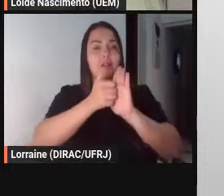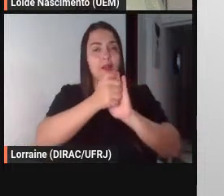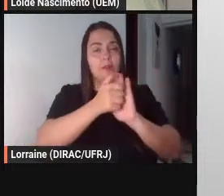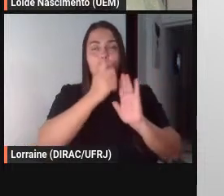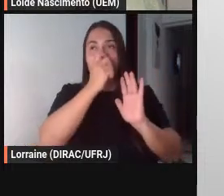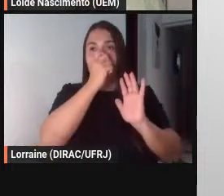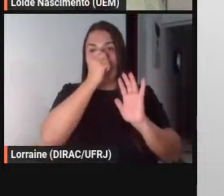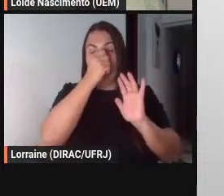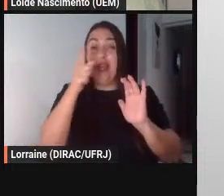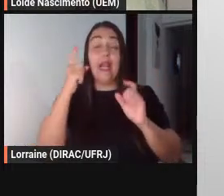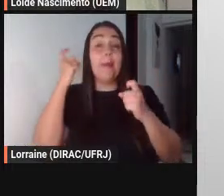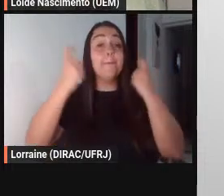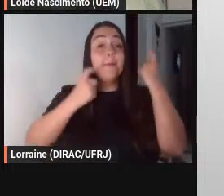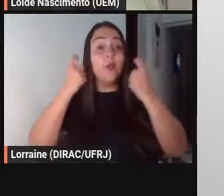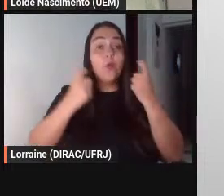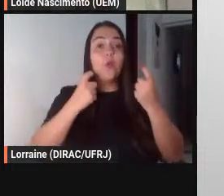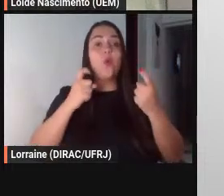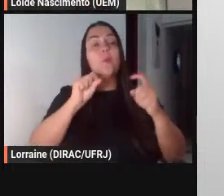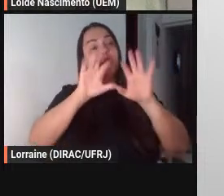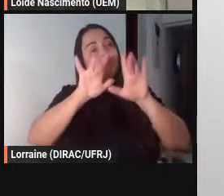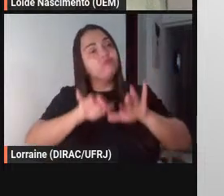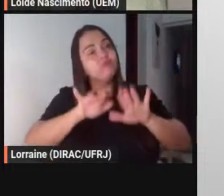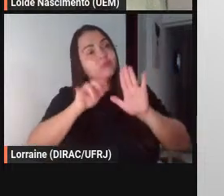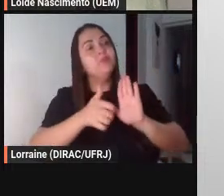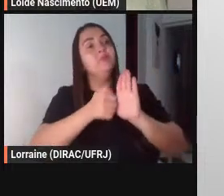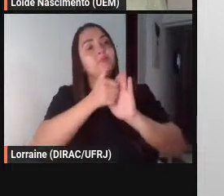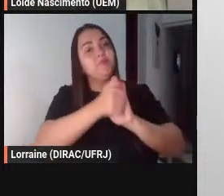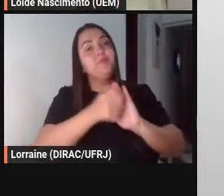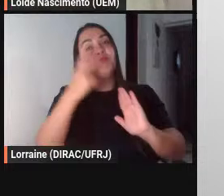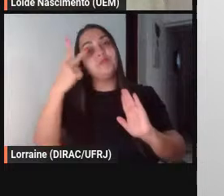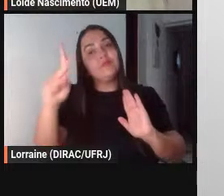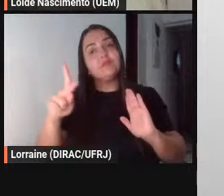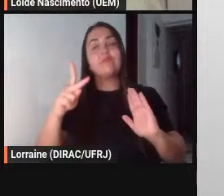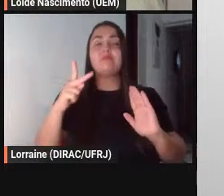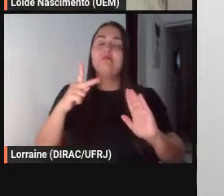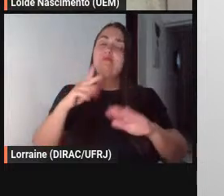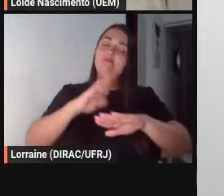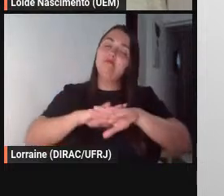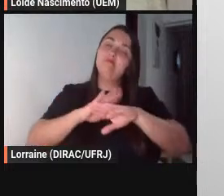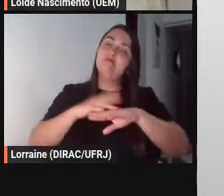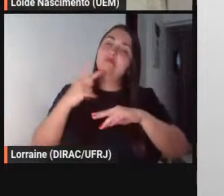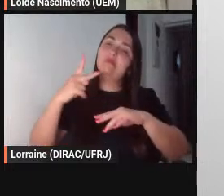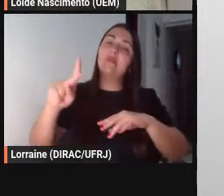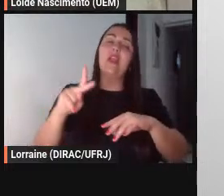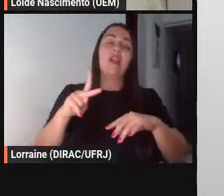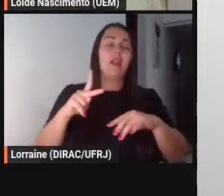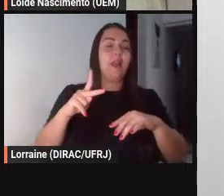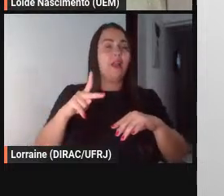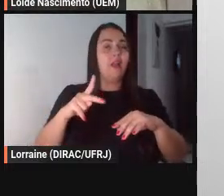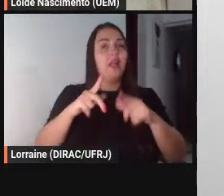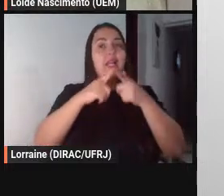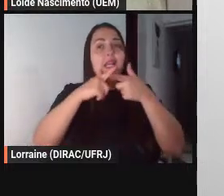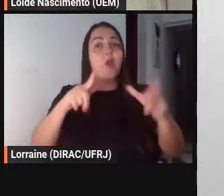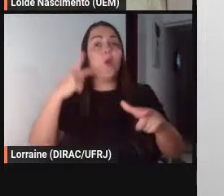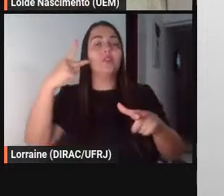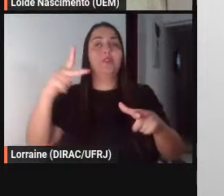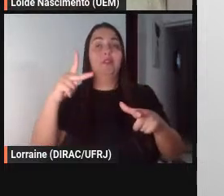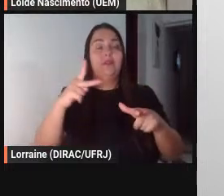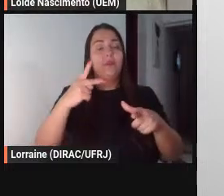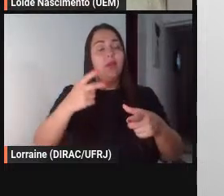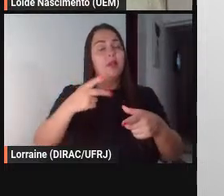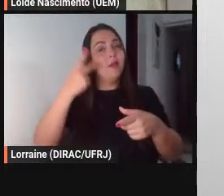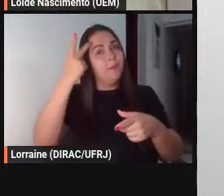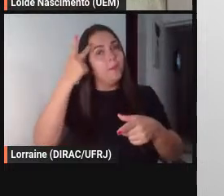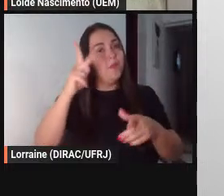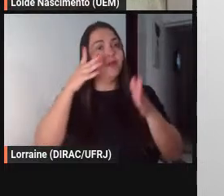também em escrever fábulas ali da sua labra com a sua própria linguagem para crianças a